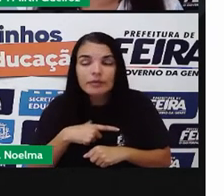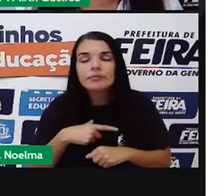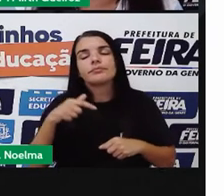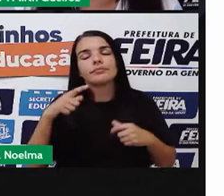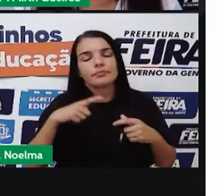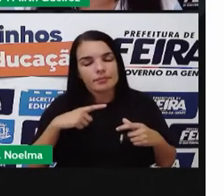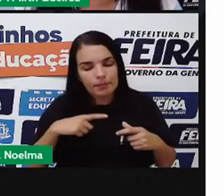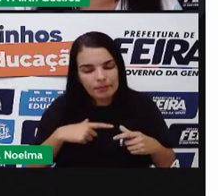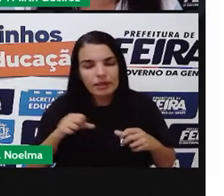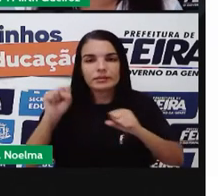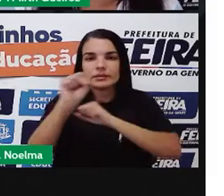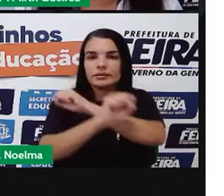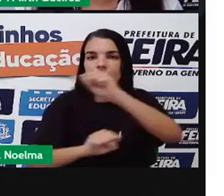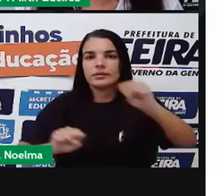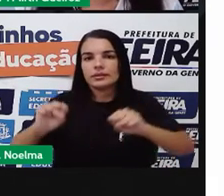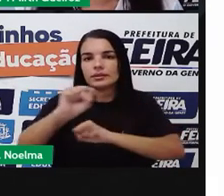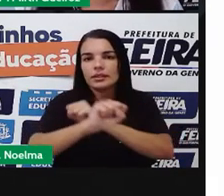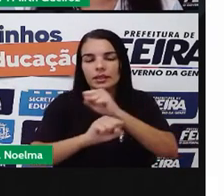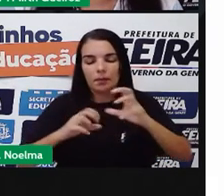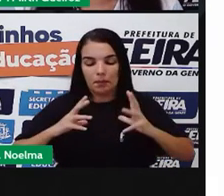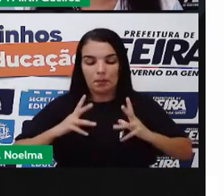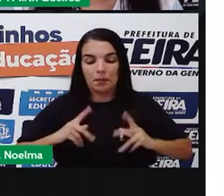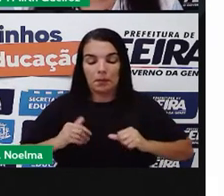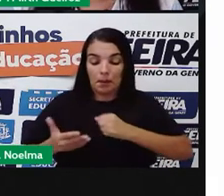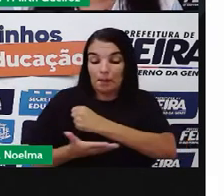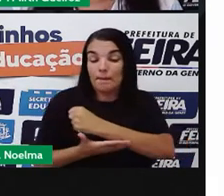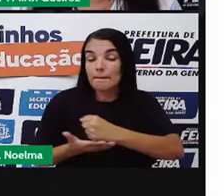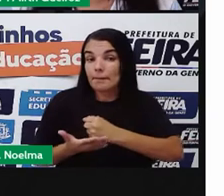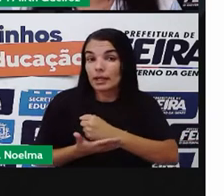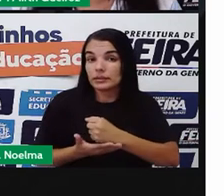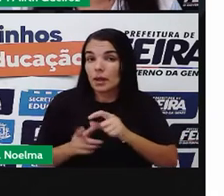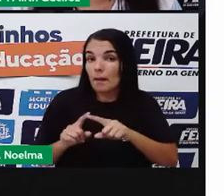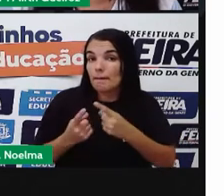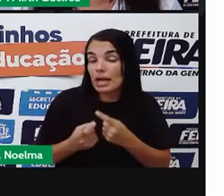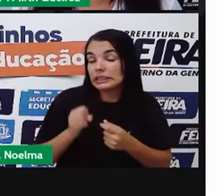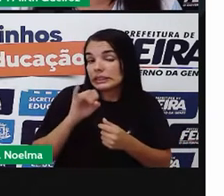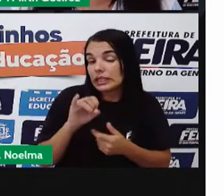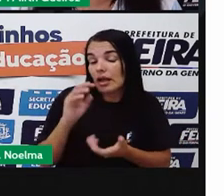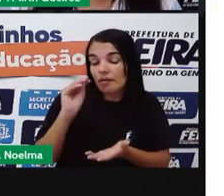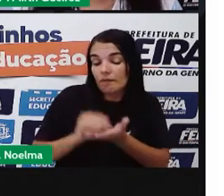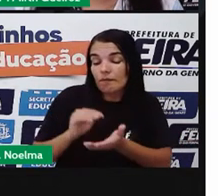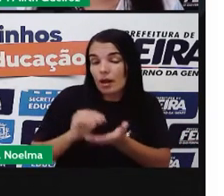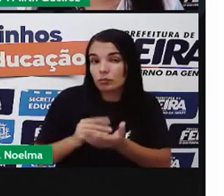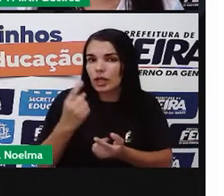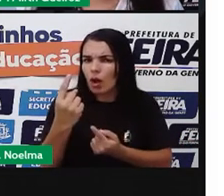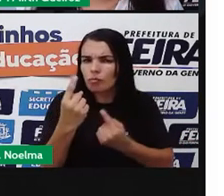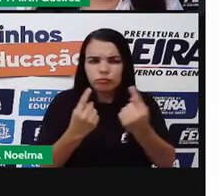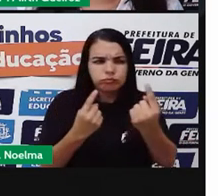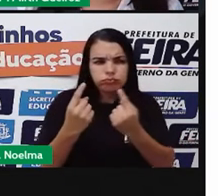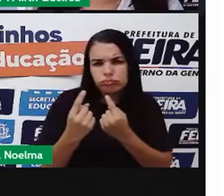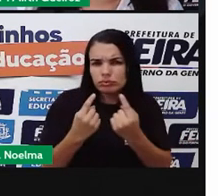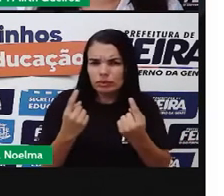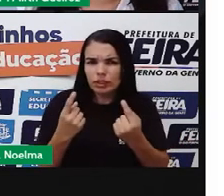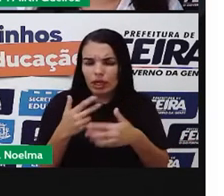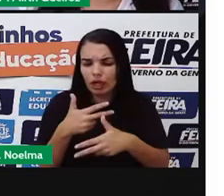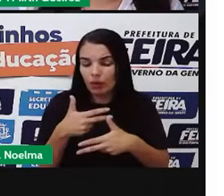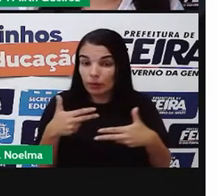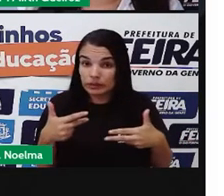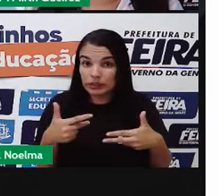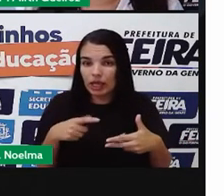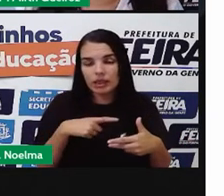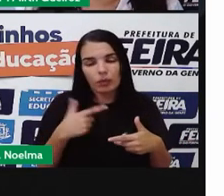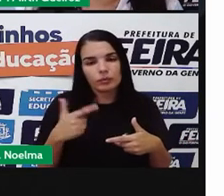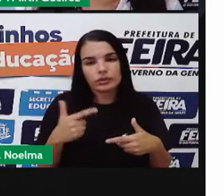que a gente tem sim saneamento básico, mas caso haja falta de algum desses, aí não teríamos